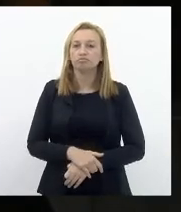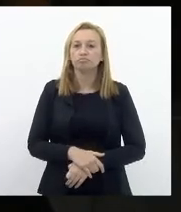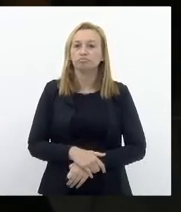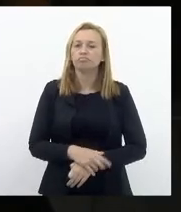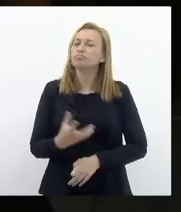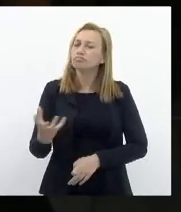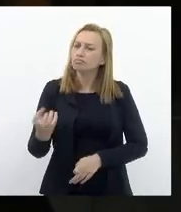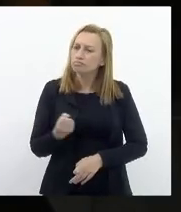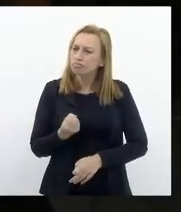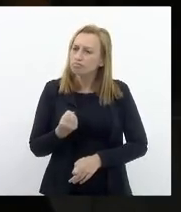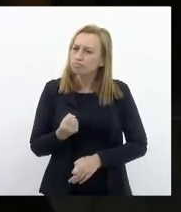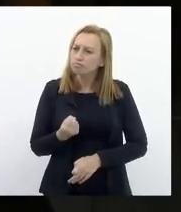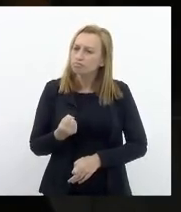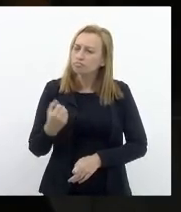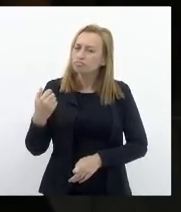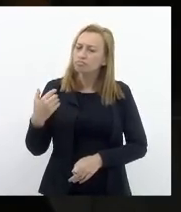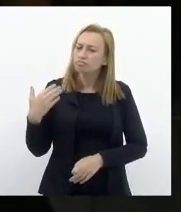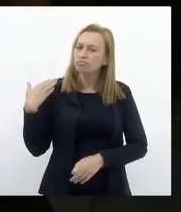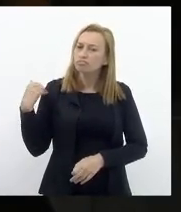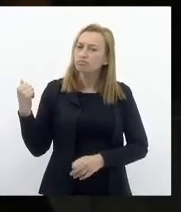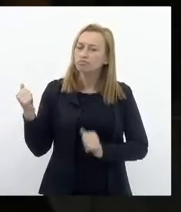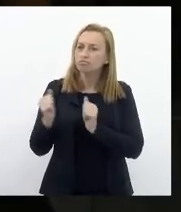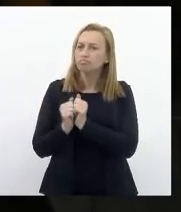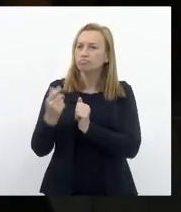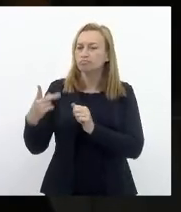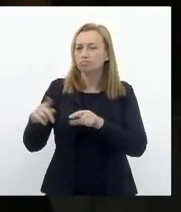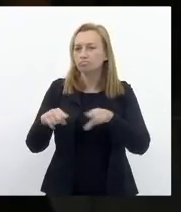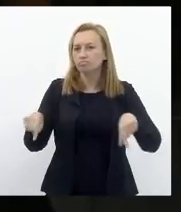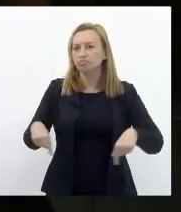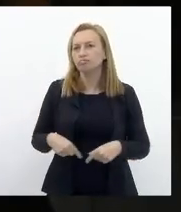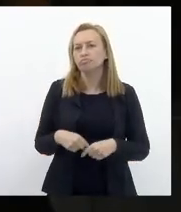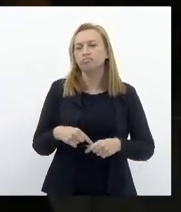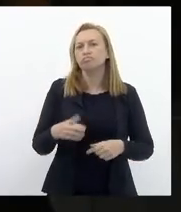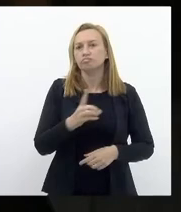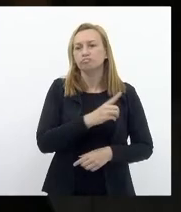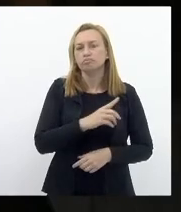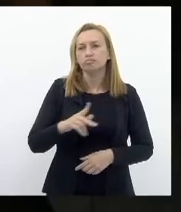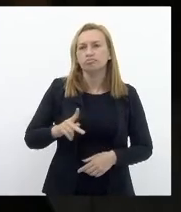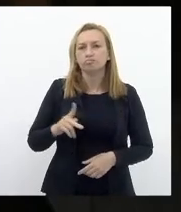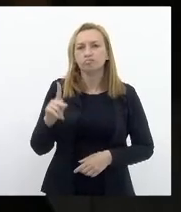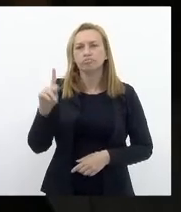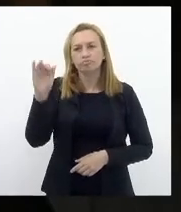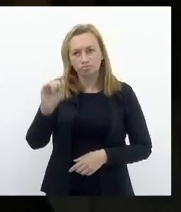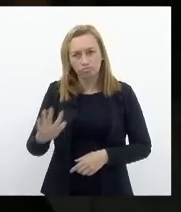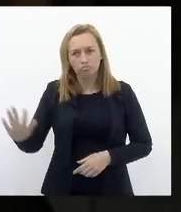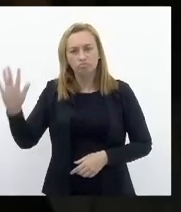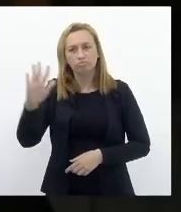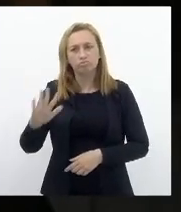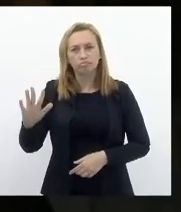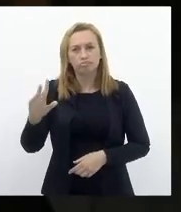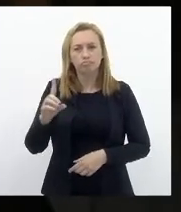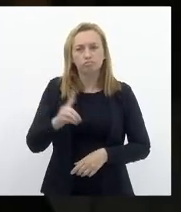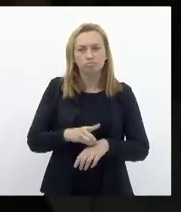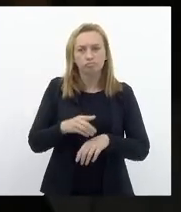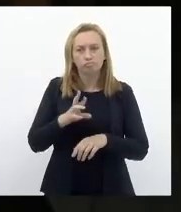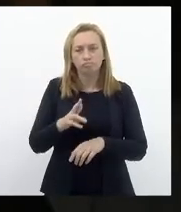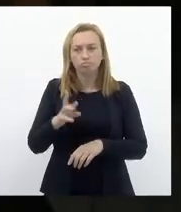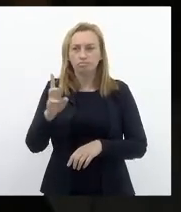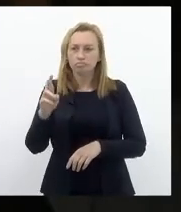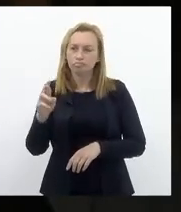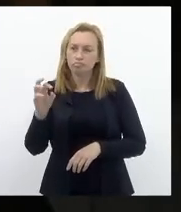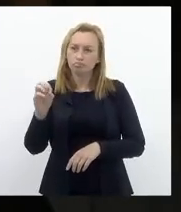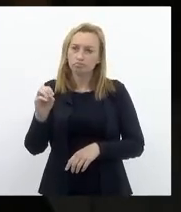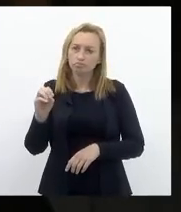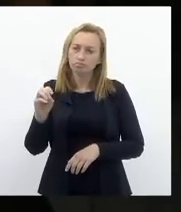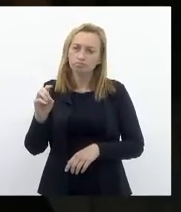Recebeu Ao meu lado Em seu gabinete O defensor público Geral Do estado Doutor Rodrigo Pacheco E o